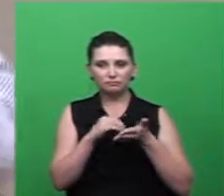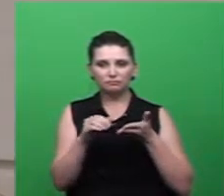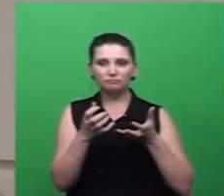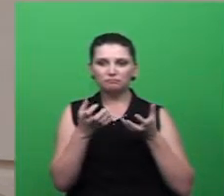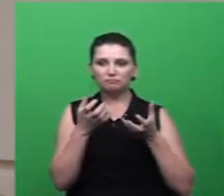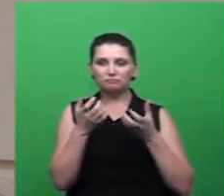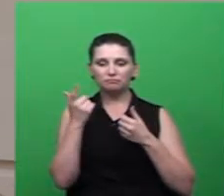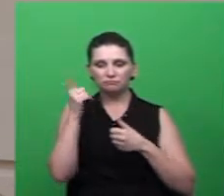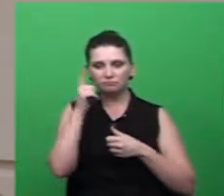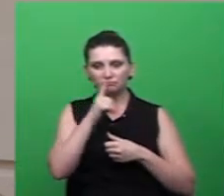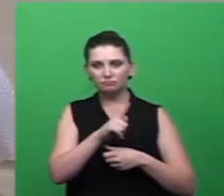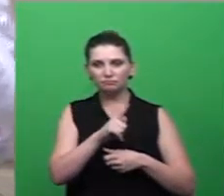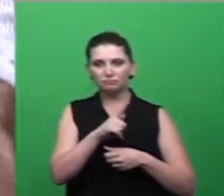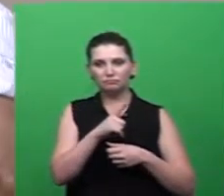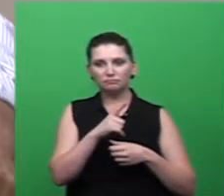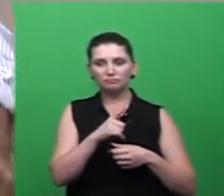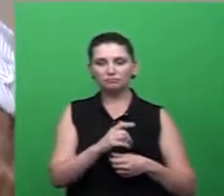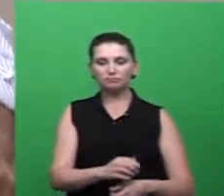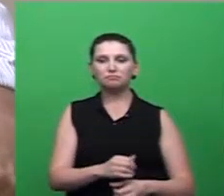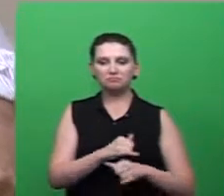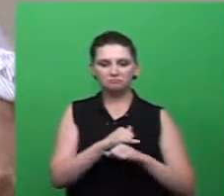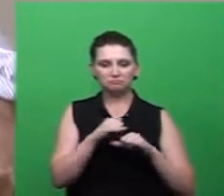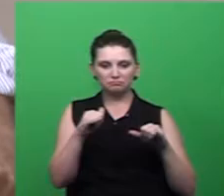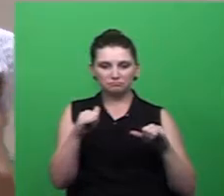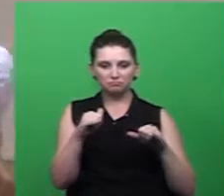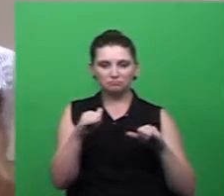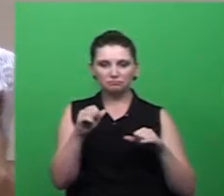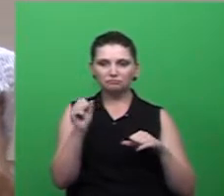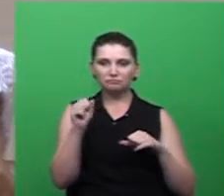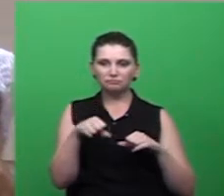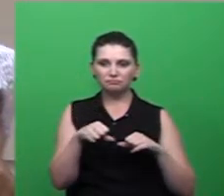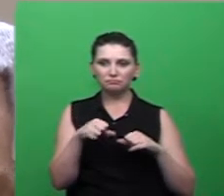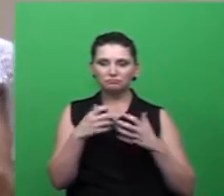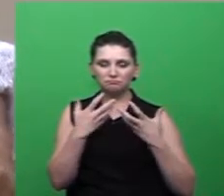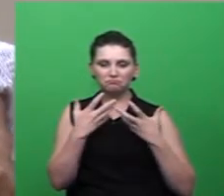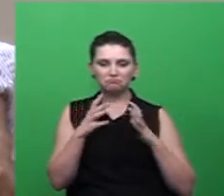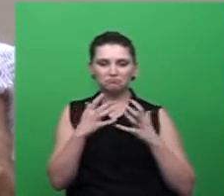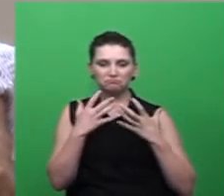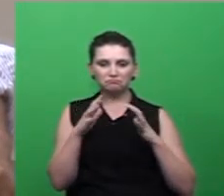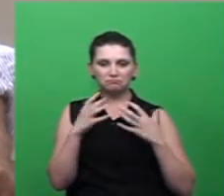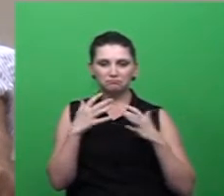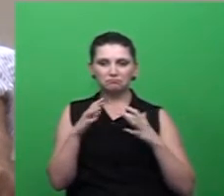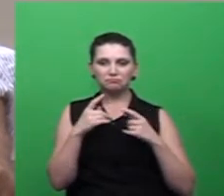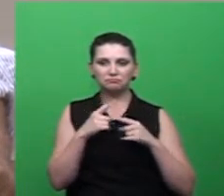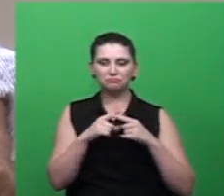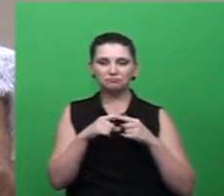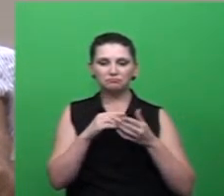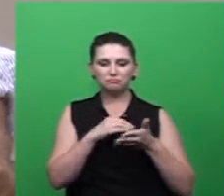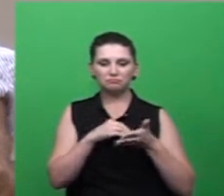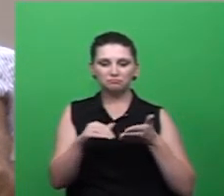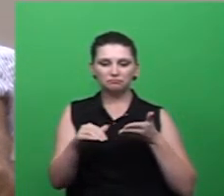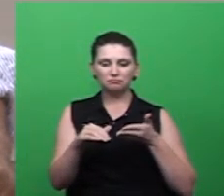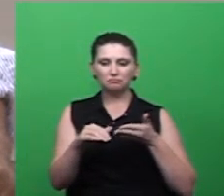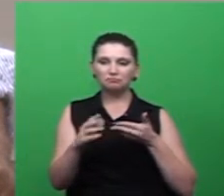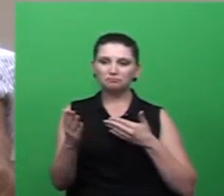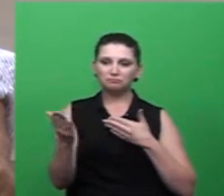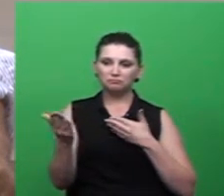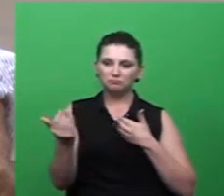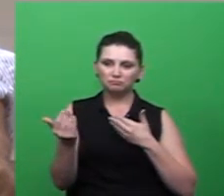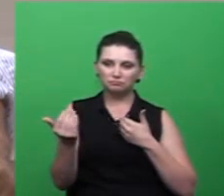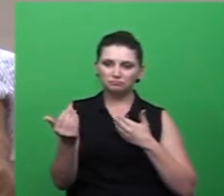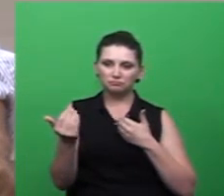uma vez tornar público através dessa tribuna o elogio ao secretário que é um jovem um